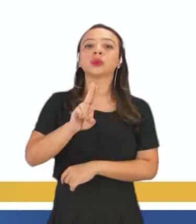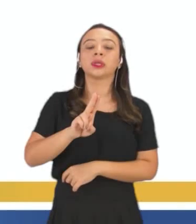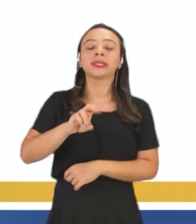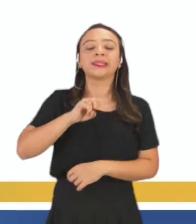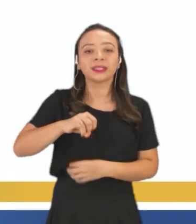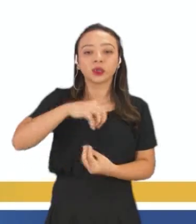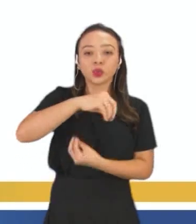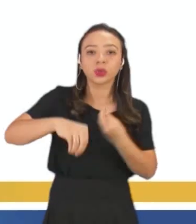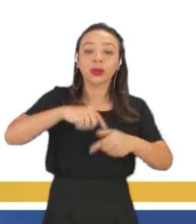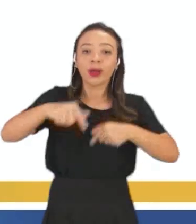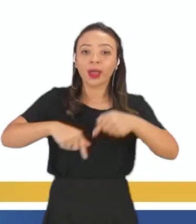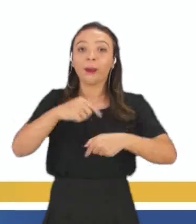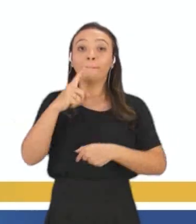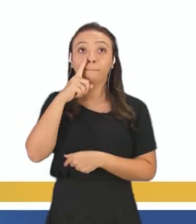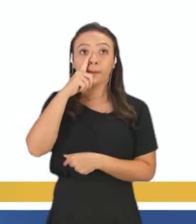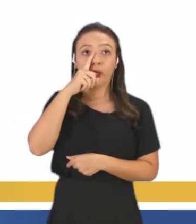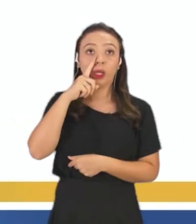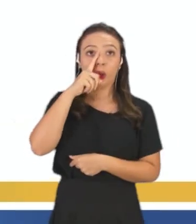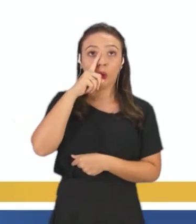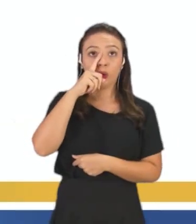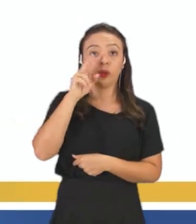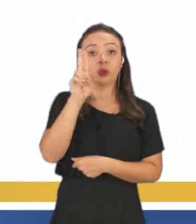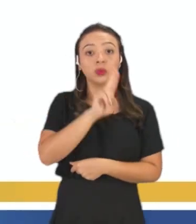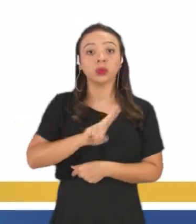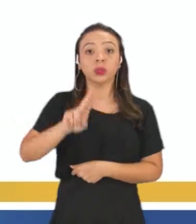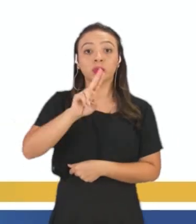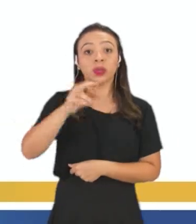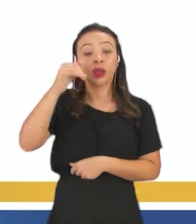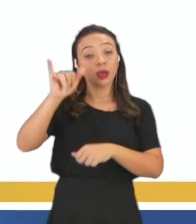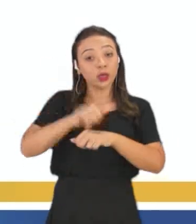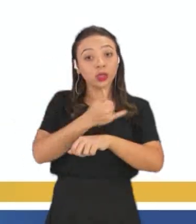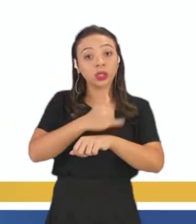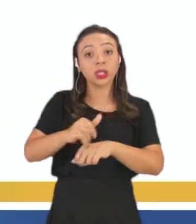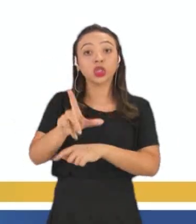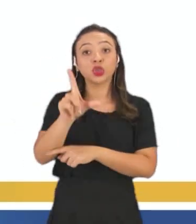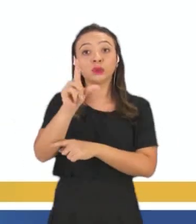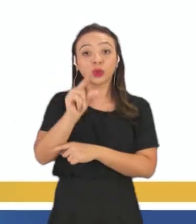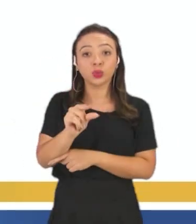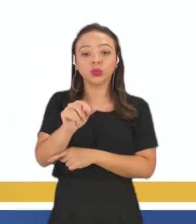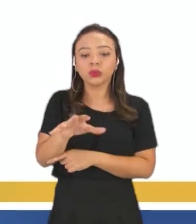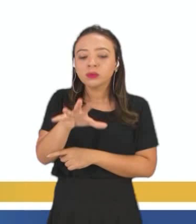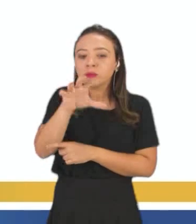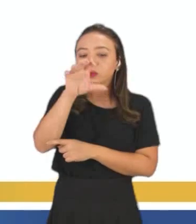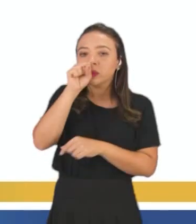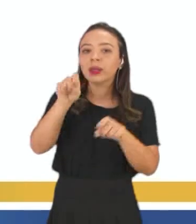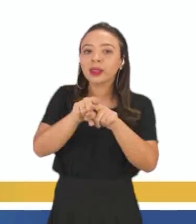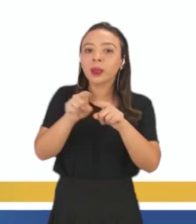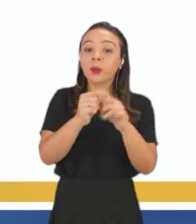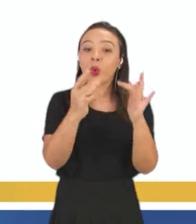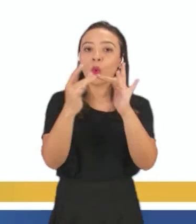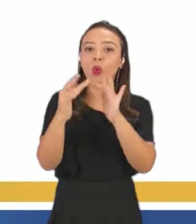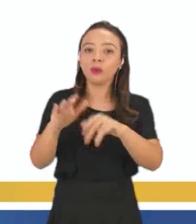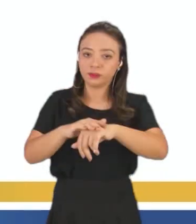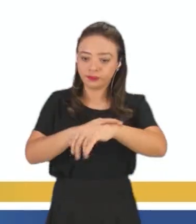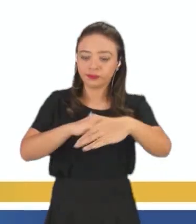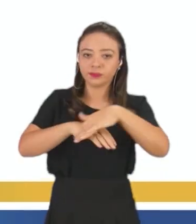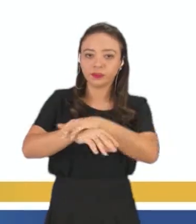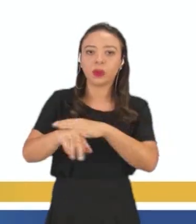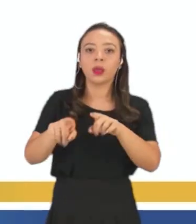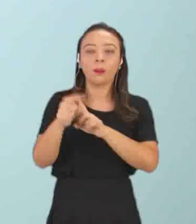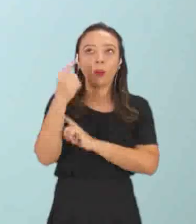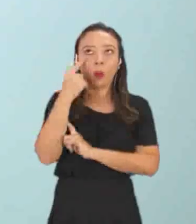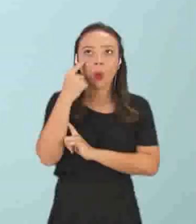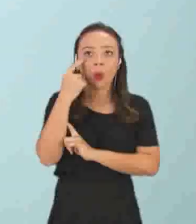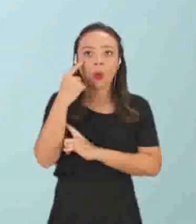químicas perigosas, utilizando métodos que reduzam o risco de inalação, ingestão e contato com a pele, com o olho e com a roupa.